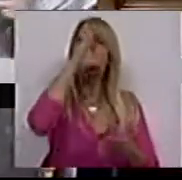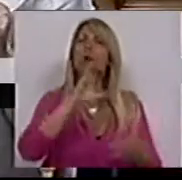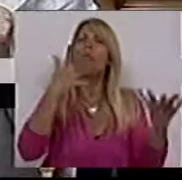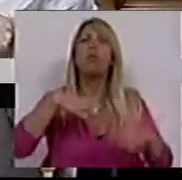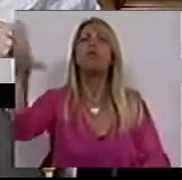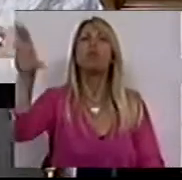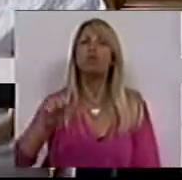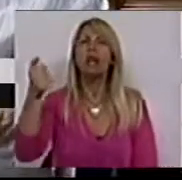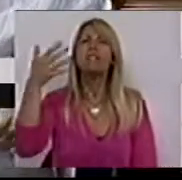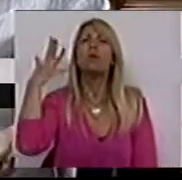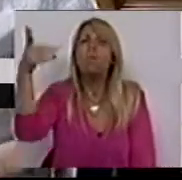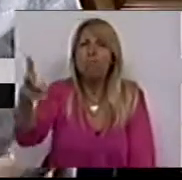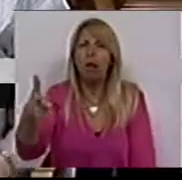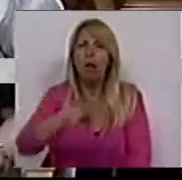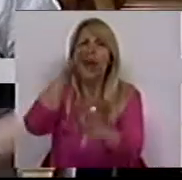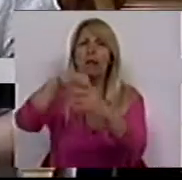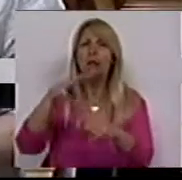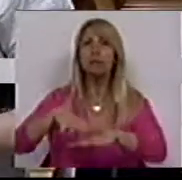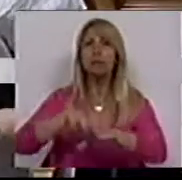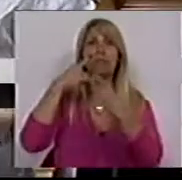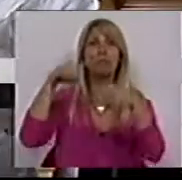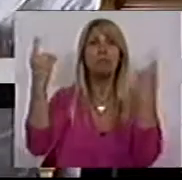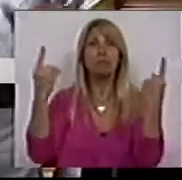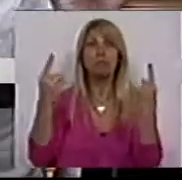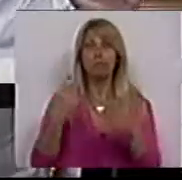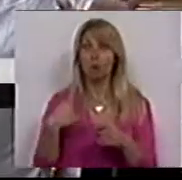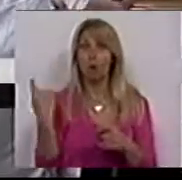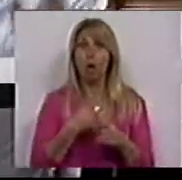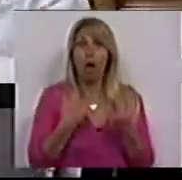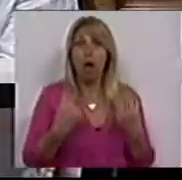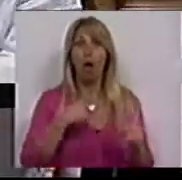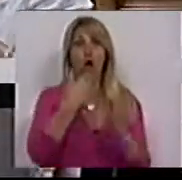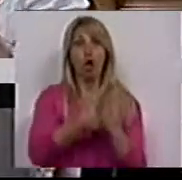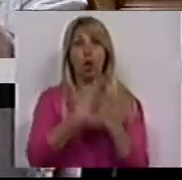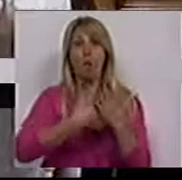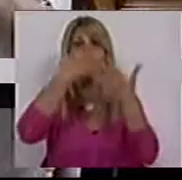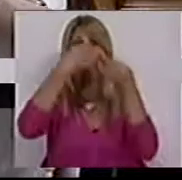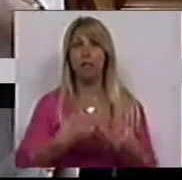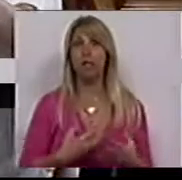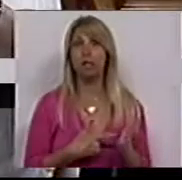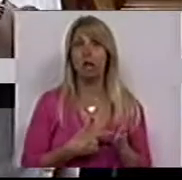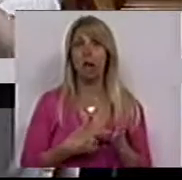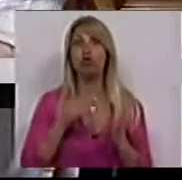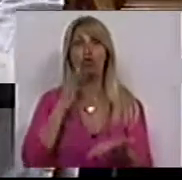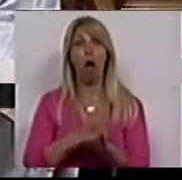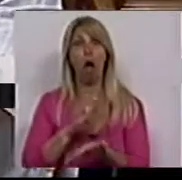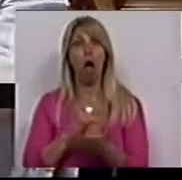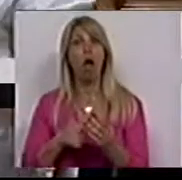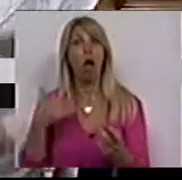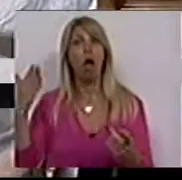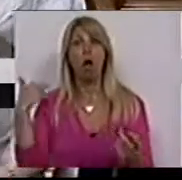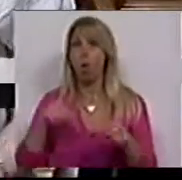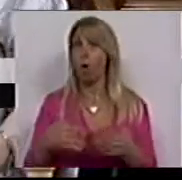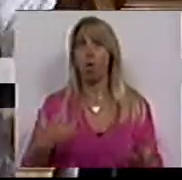mil que estão na administração pública? É que nós temos aqui os documentos oficiais, e já saíram, não são de hoje, portanto já